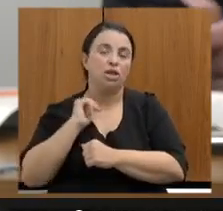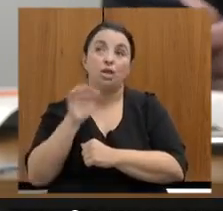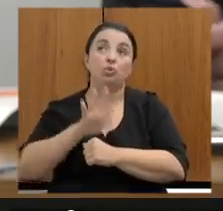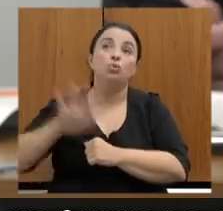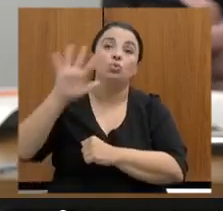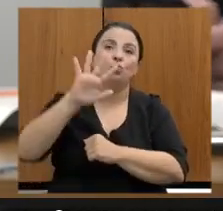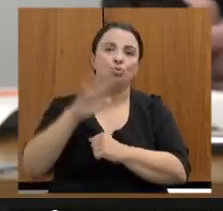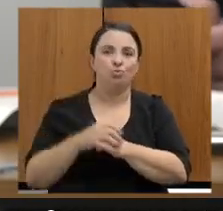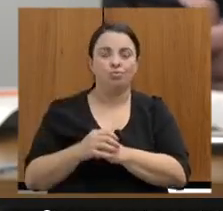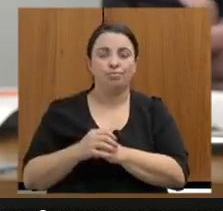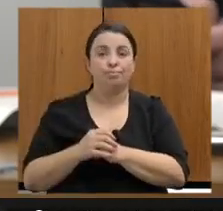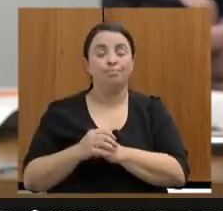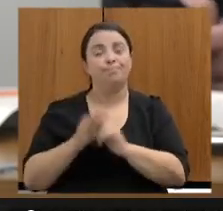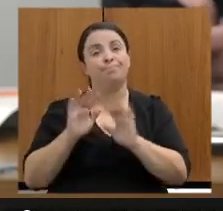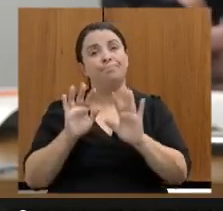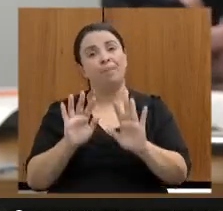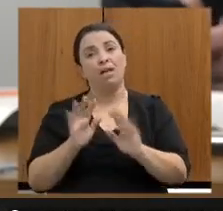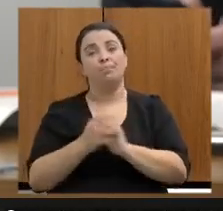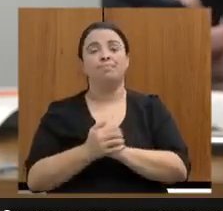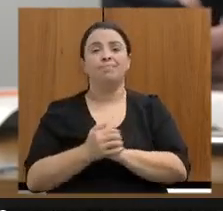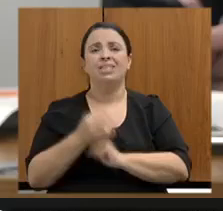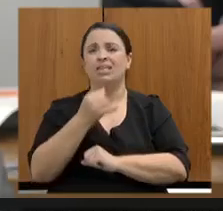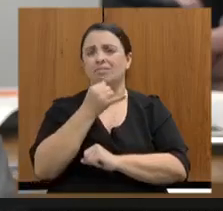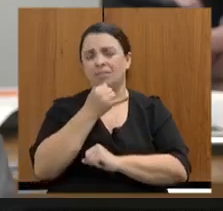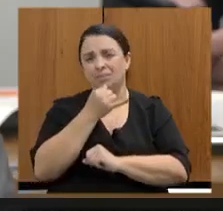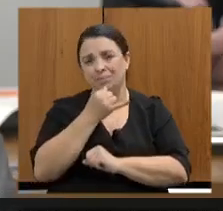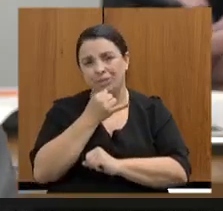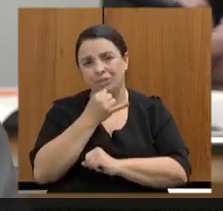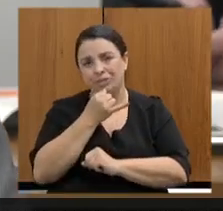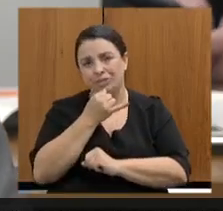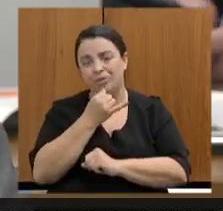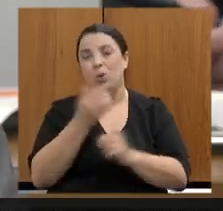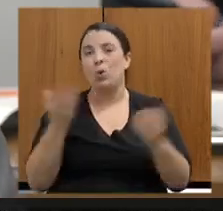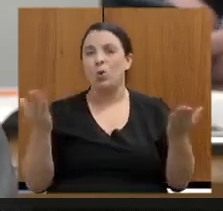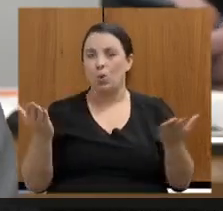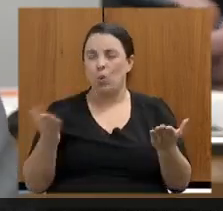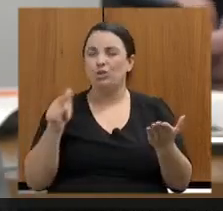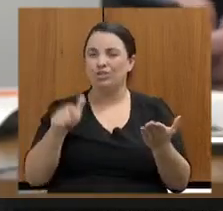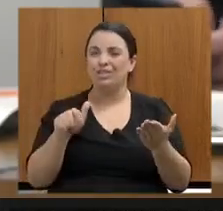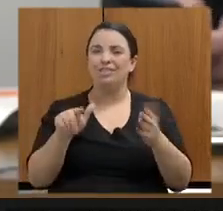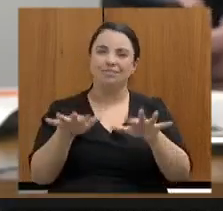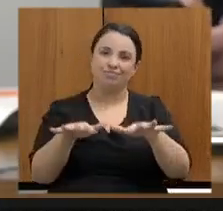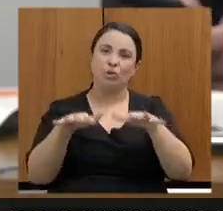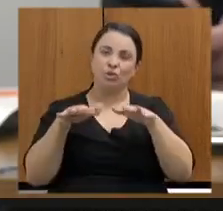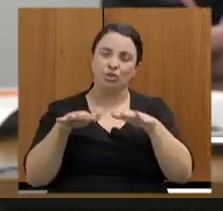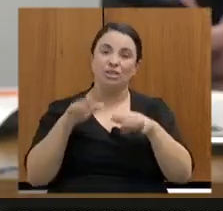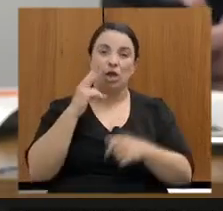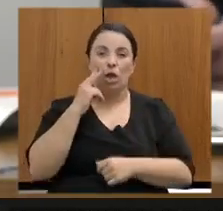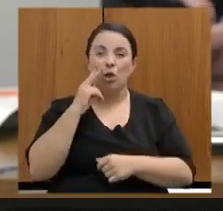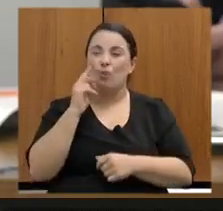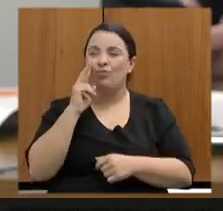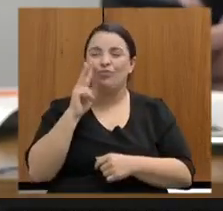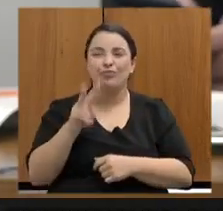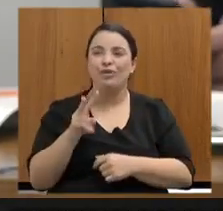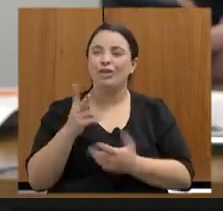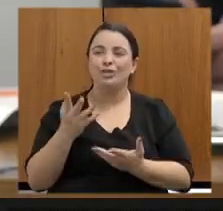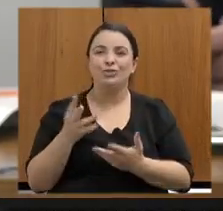Infelizmente, eu vejo aqui hoje nessa audiência uma série de